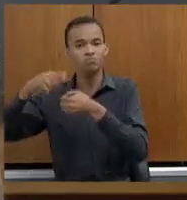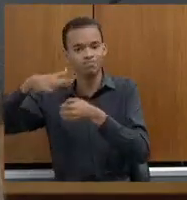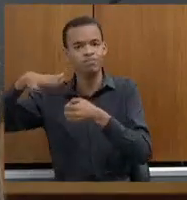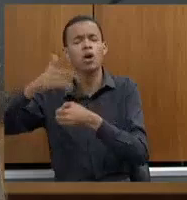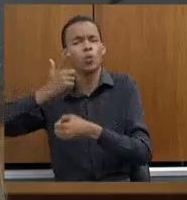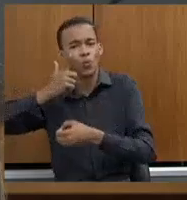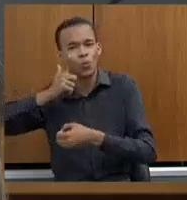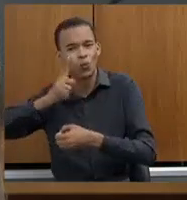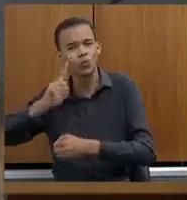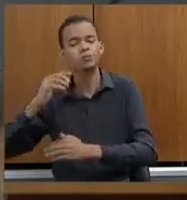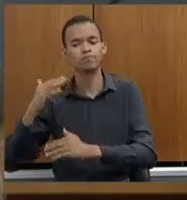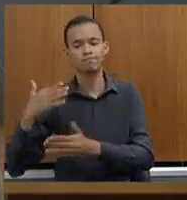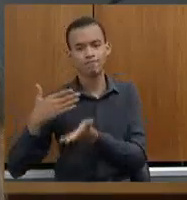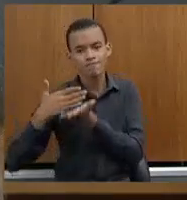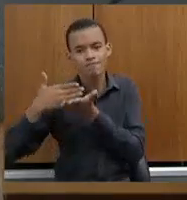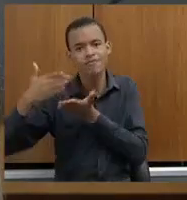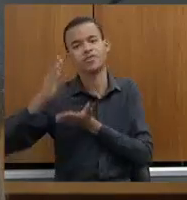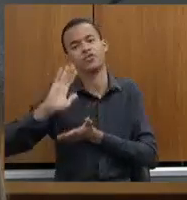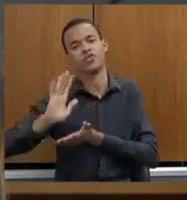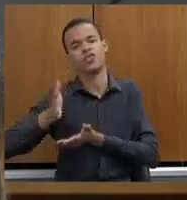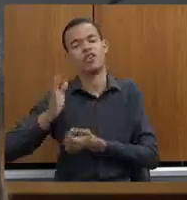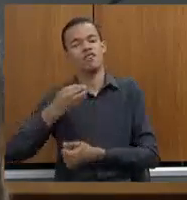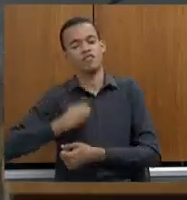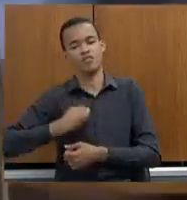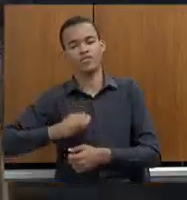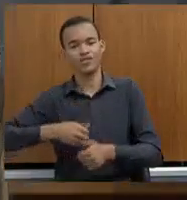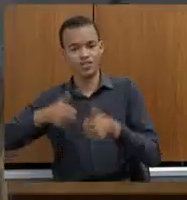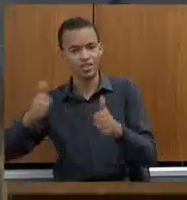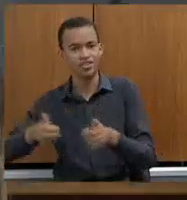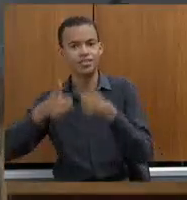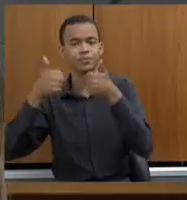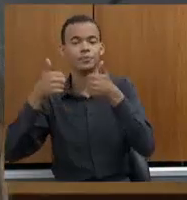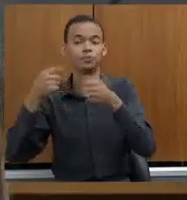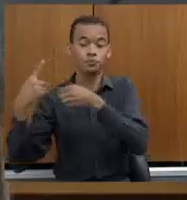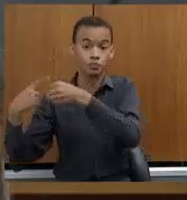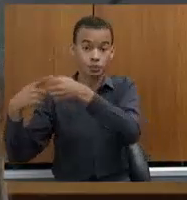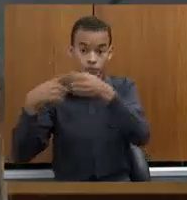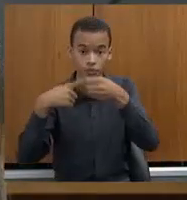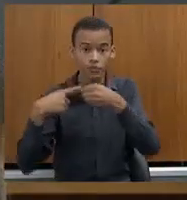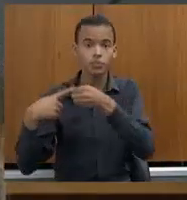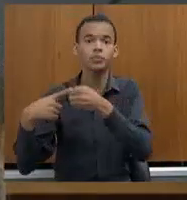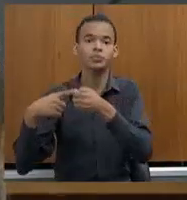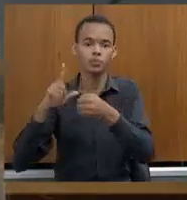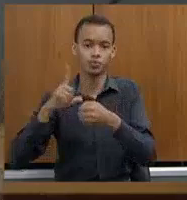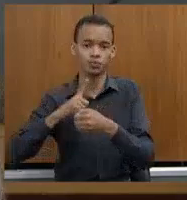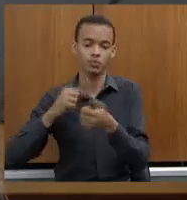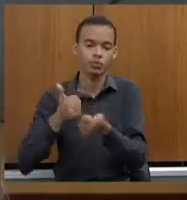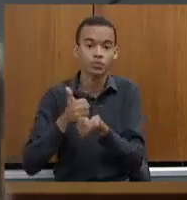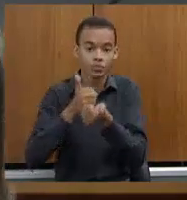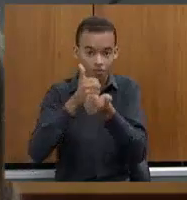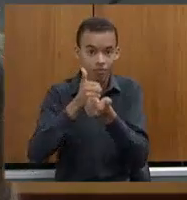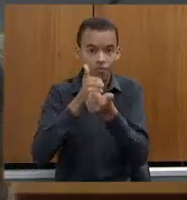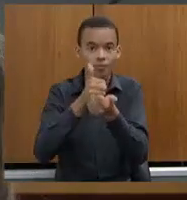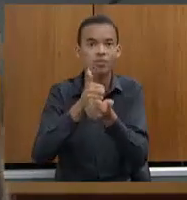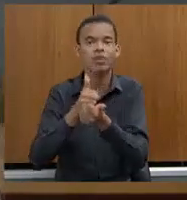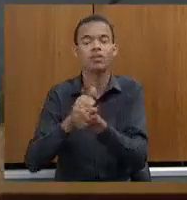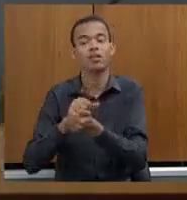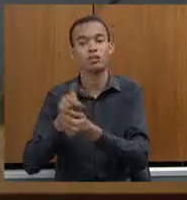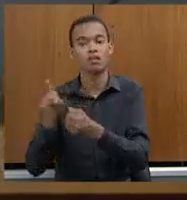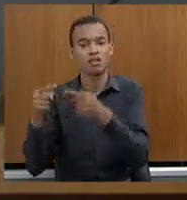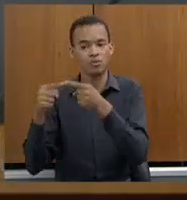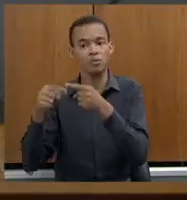diferença que isso pode fazer para nós, os municípios têm colaborado, o cidadão mais humilde,